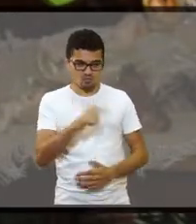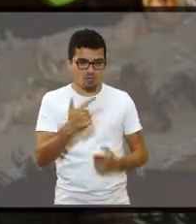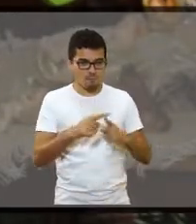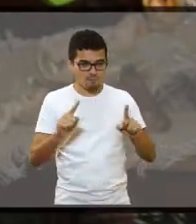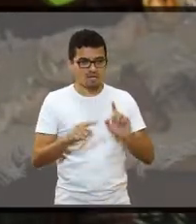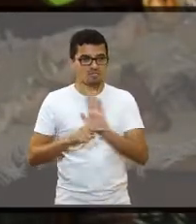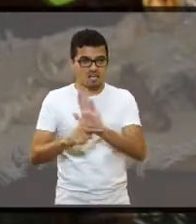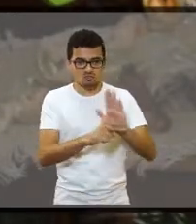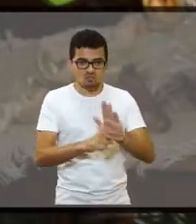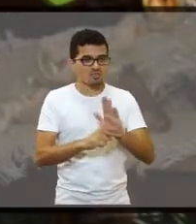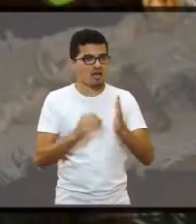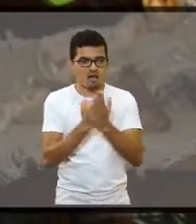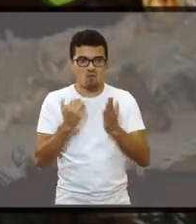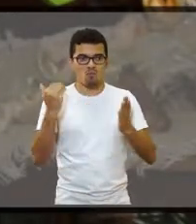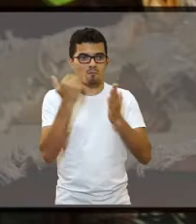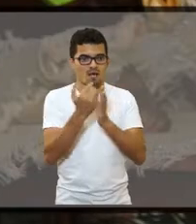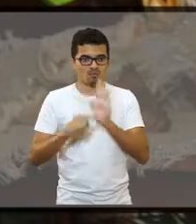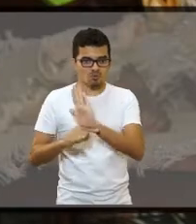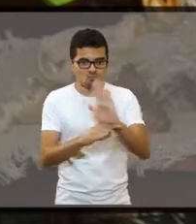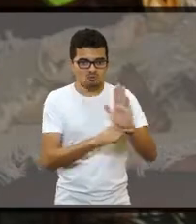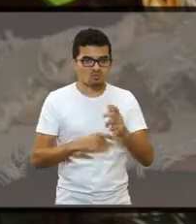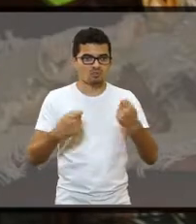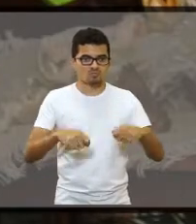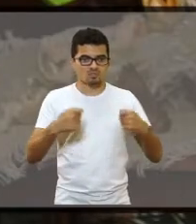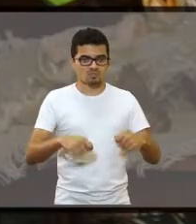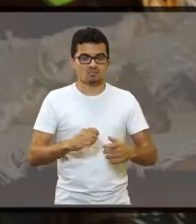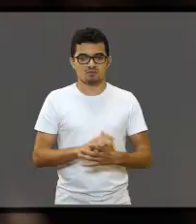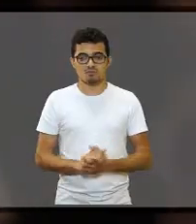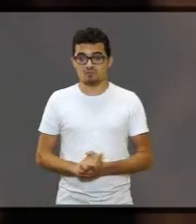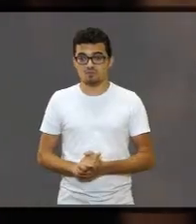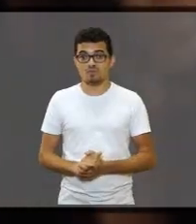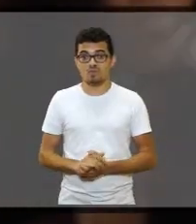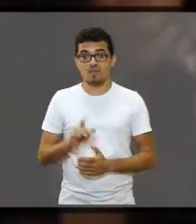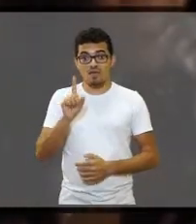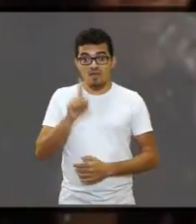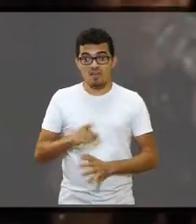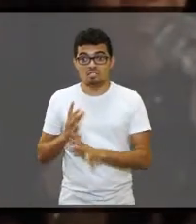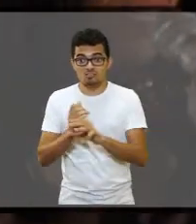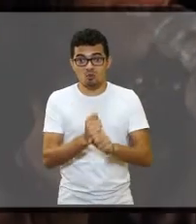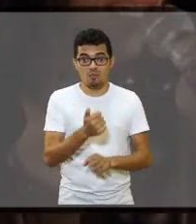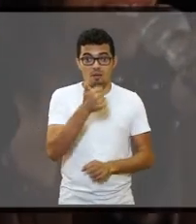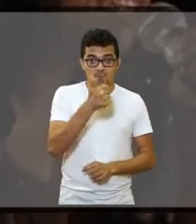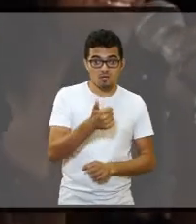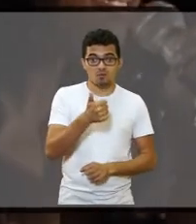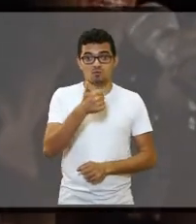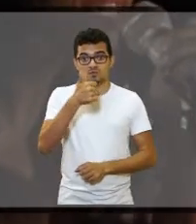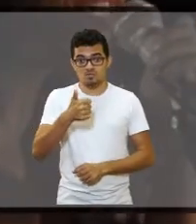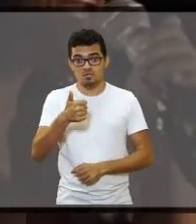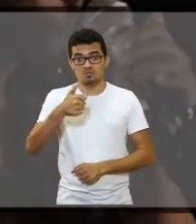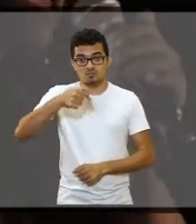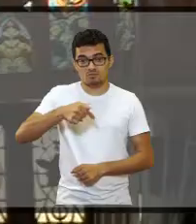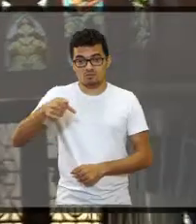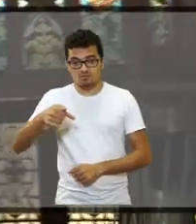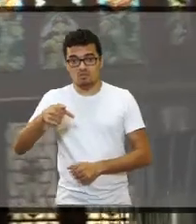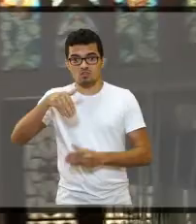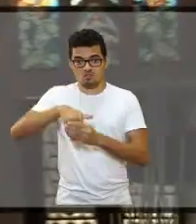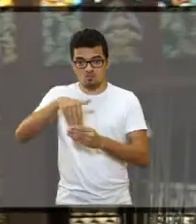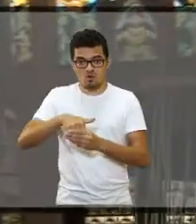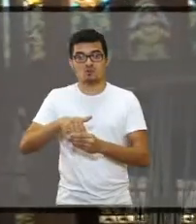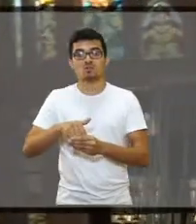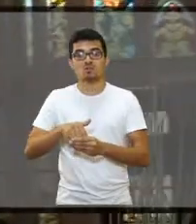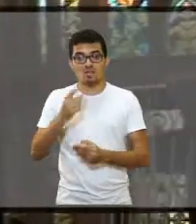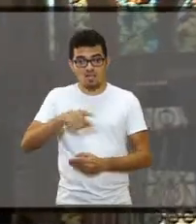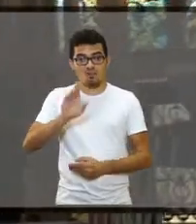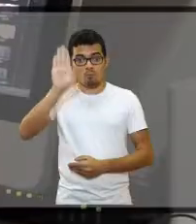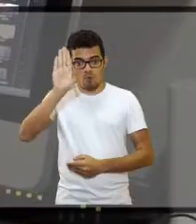vai tentar fazer o máximo para fazer a caridade, ajudar os mais acessitados. Foram 1.177 votos. E ele